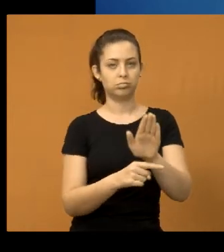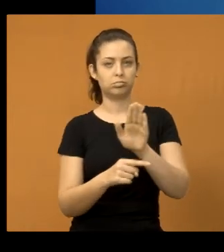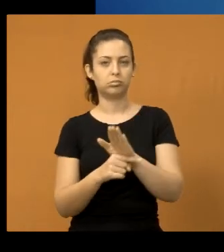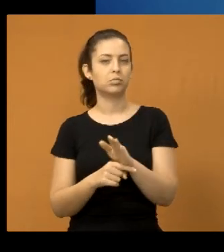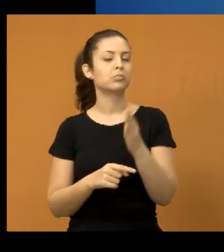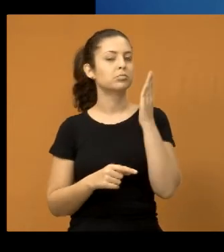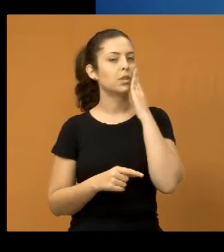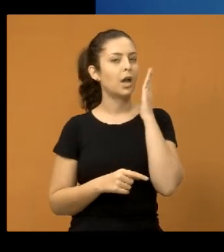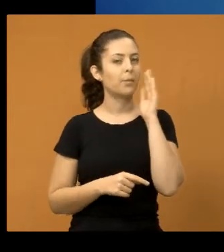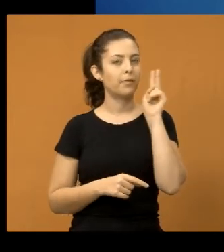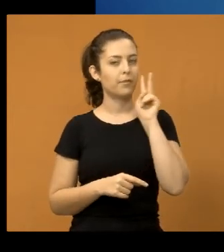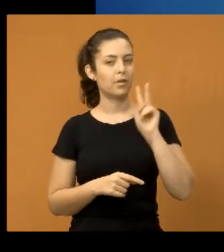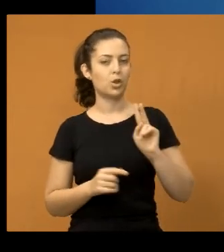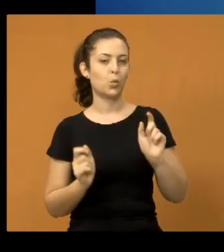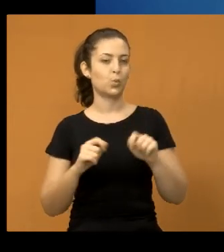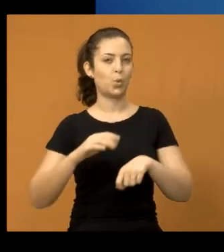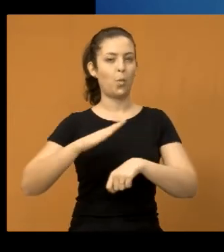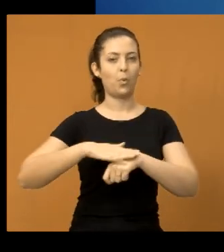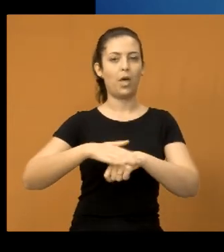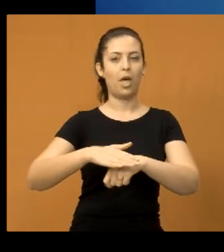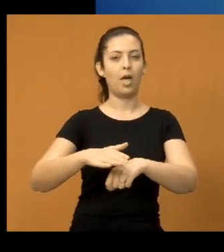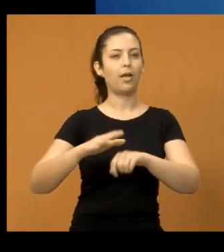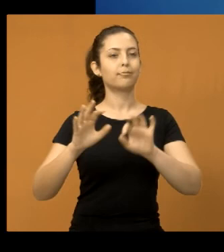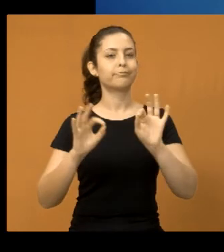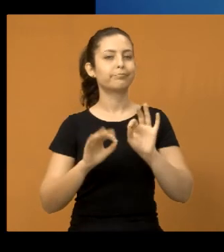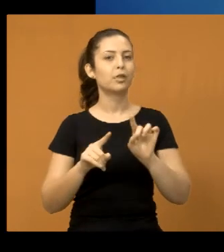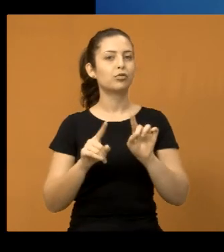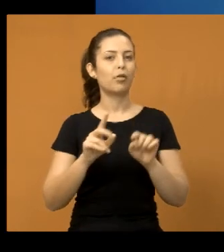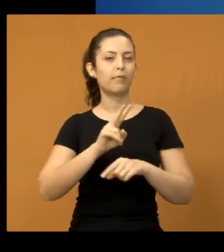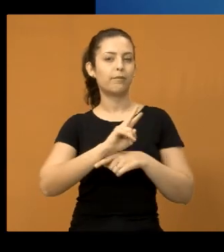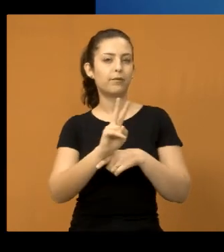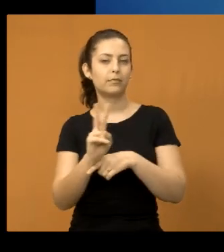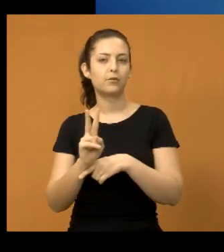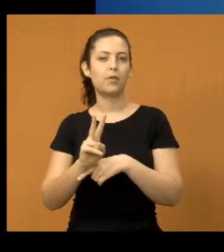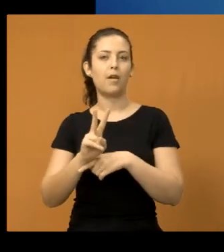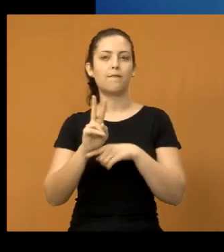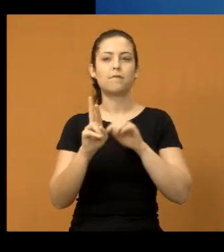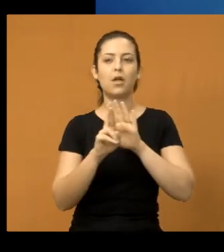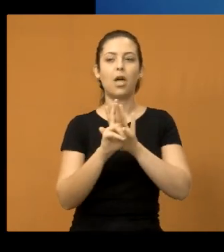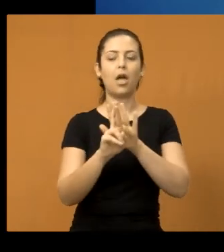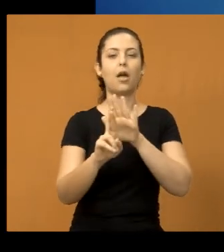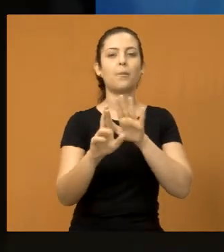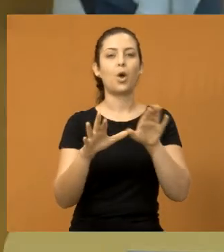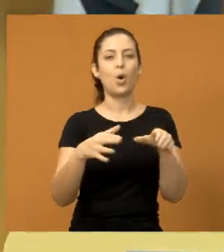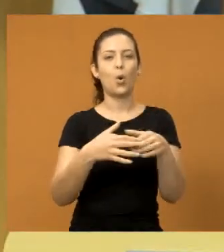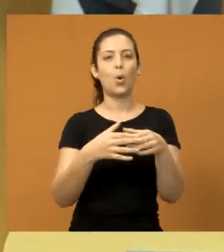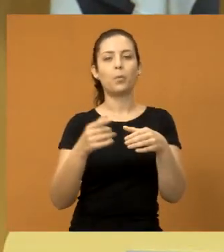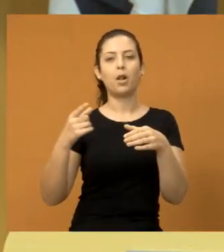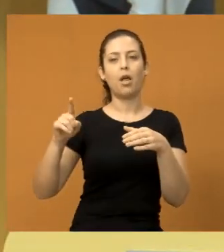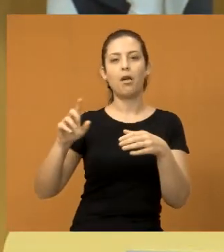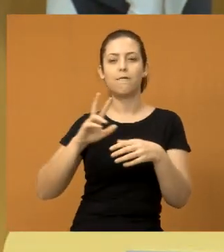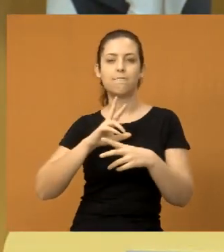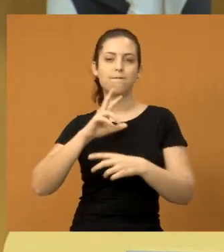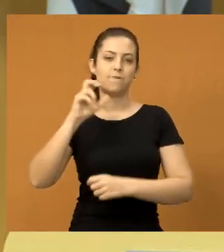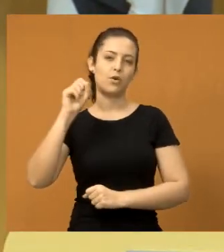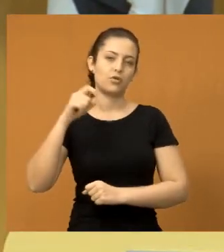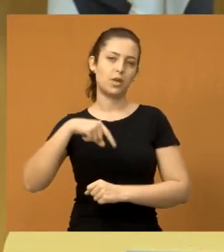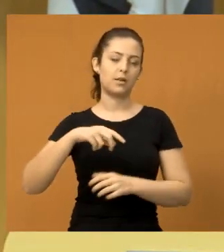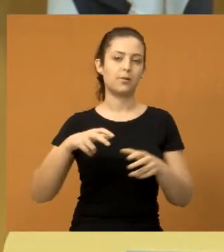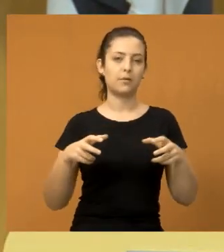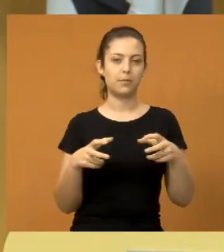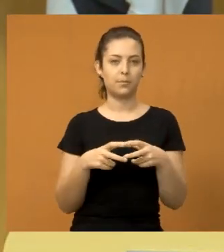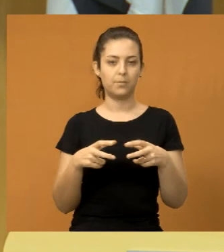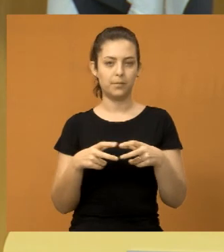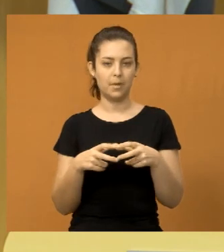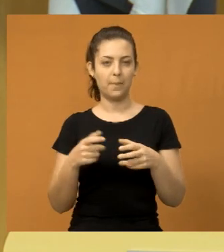todo mundo sabe, o vereador não tem o poder de executar. A gente apenas somos uma voz de vocês, da comunidade lá fora, um pouco mais forte aqui na Câmara